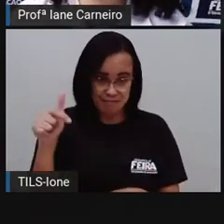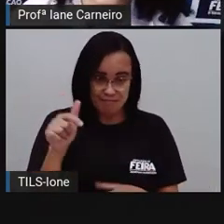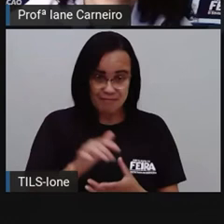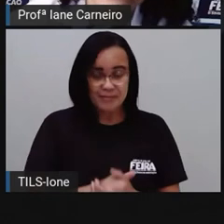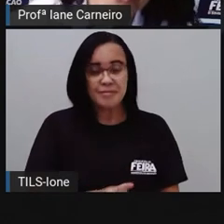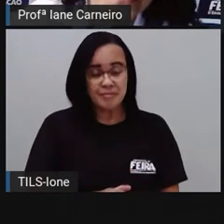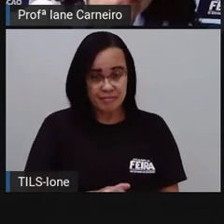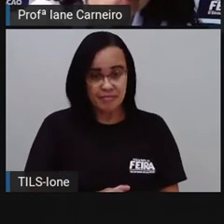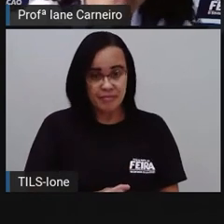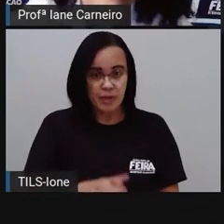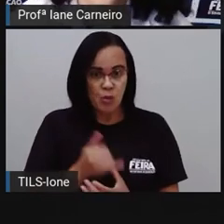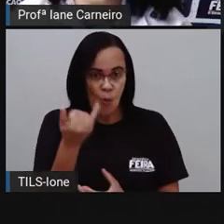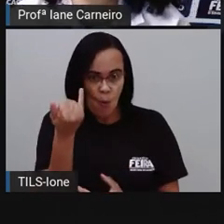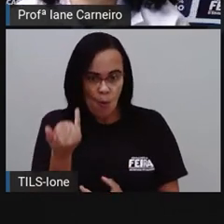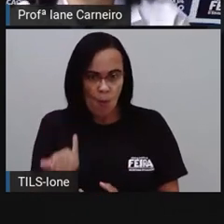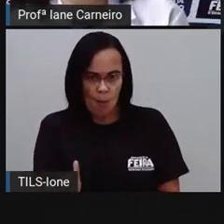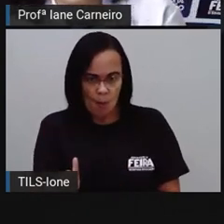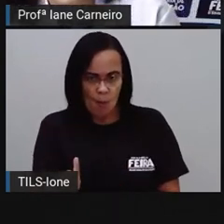Magrelo.